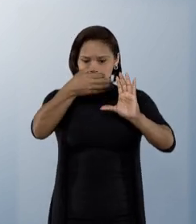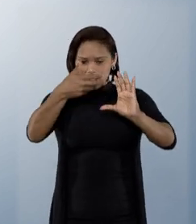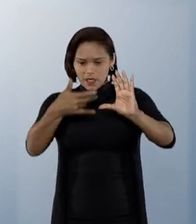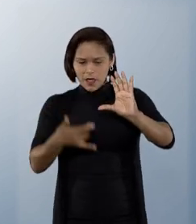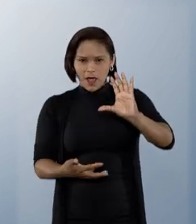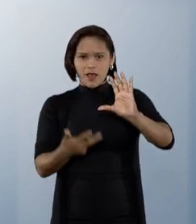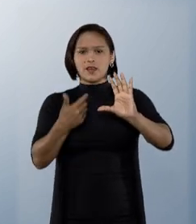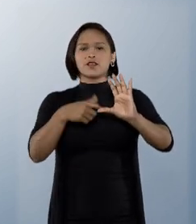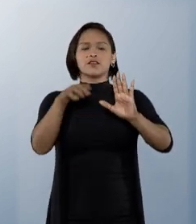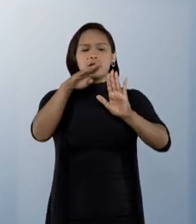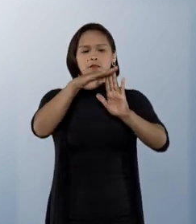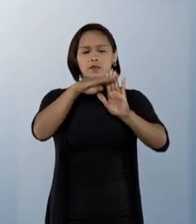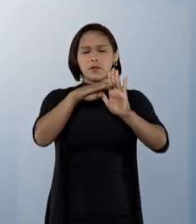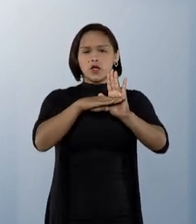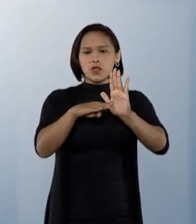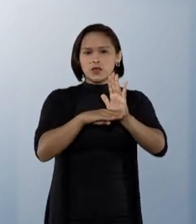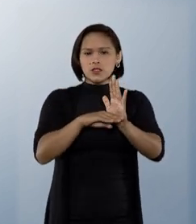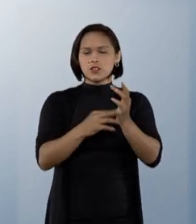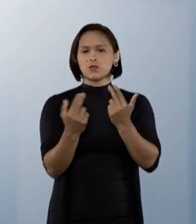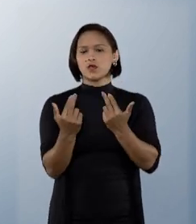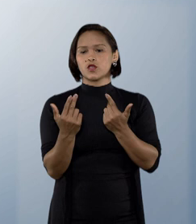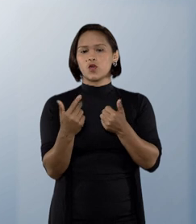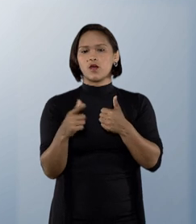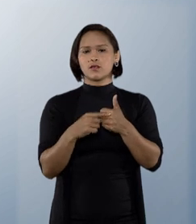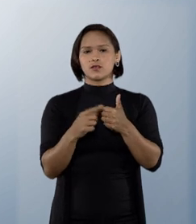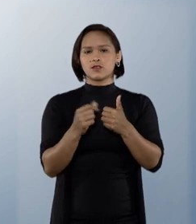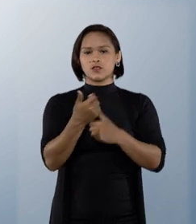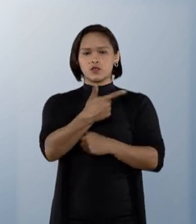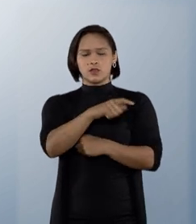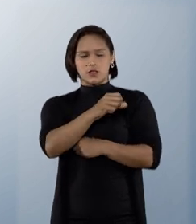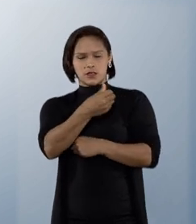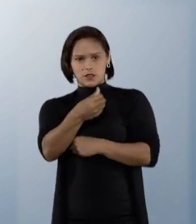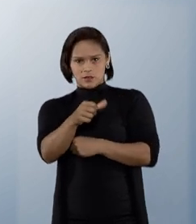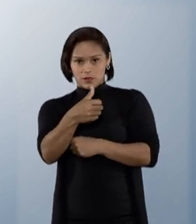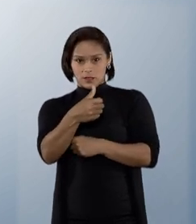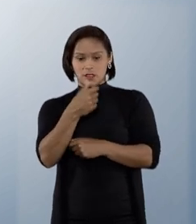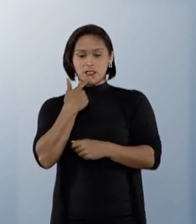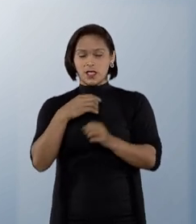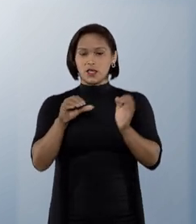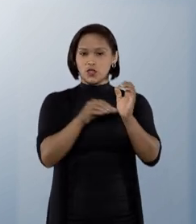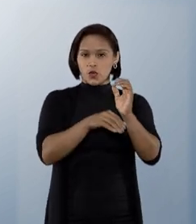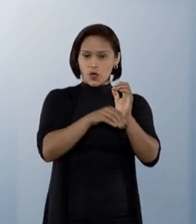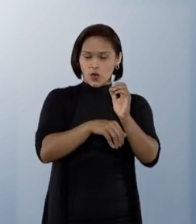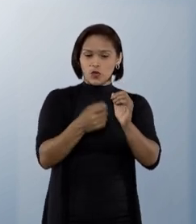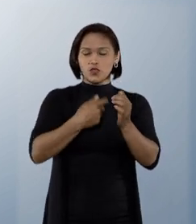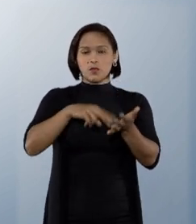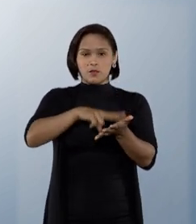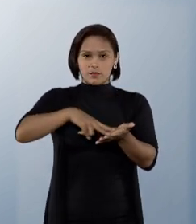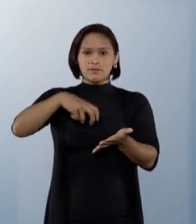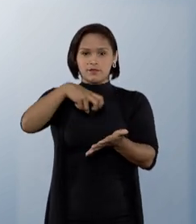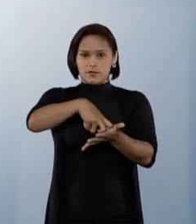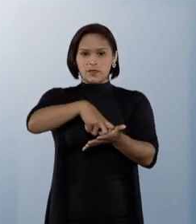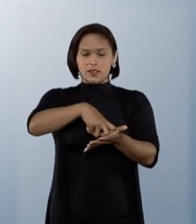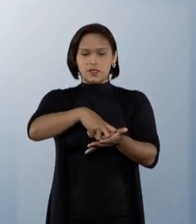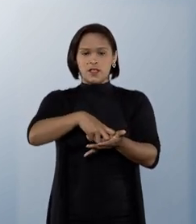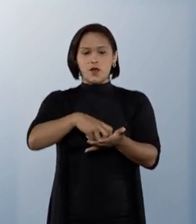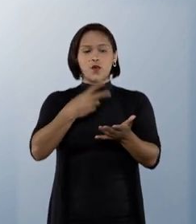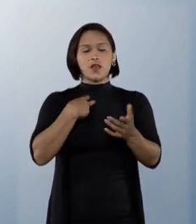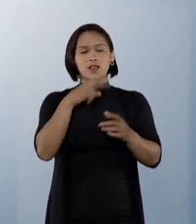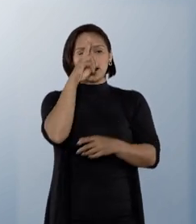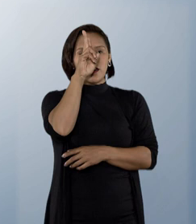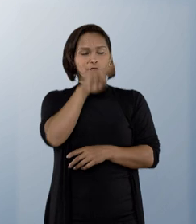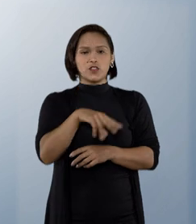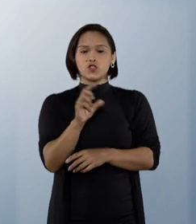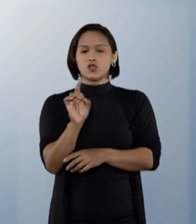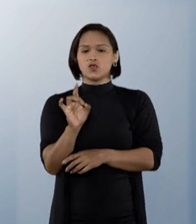fotografia deve seguir o mesmo procedimento do artigo 226 do Código de Processo Penal e ser